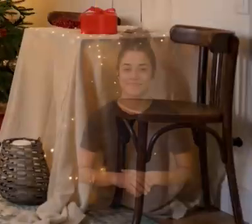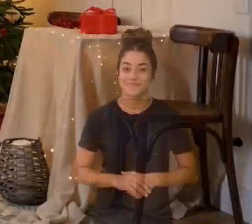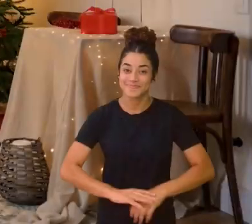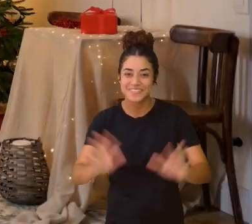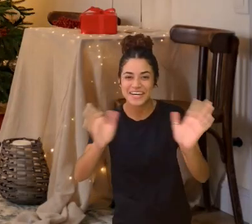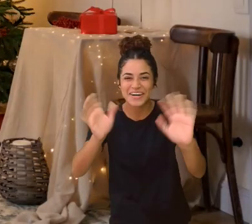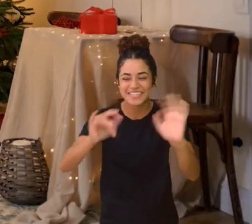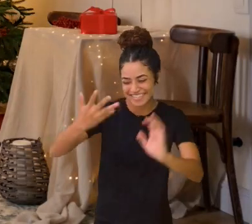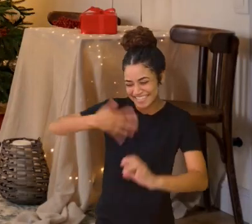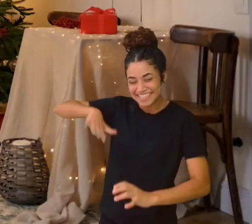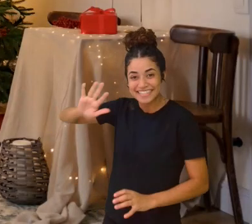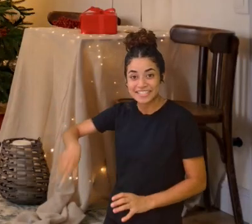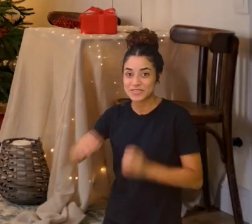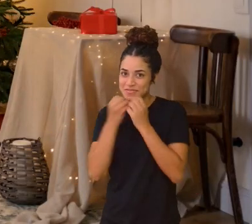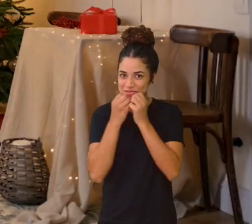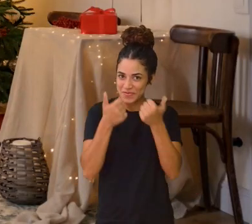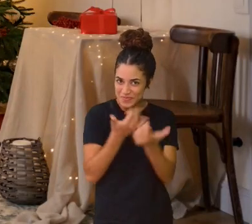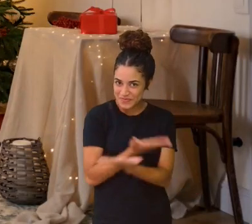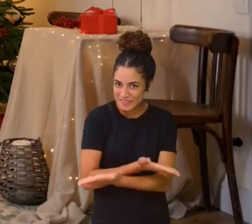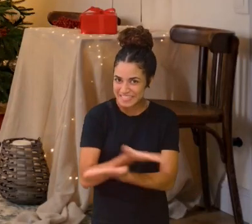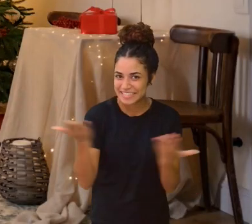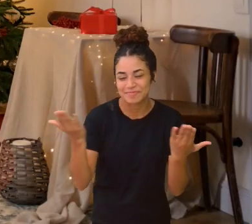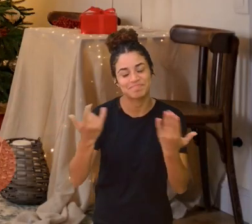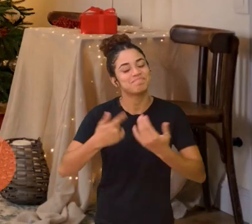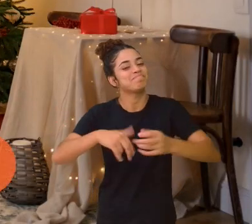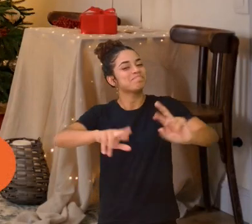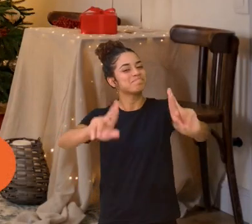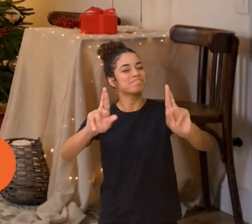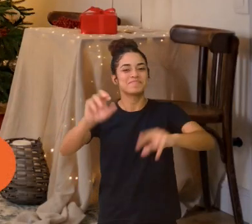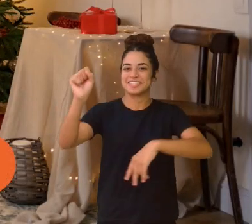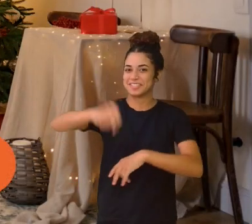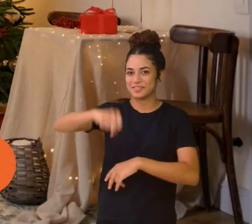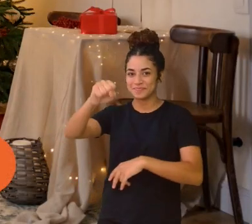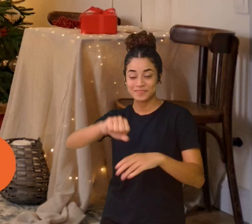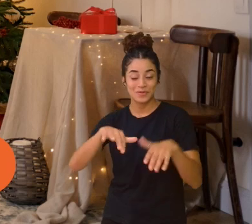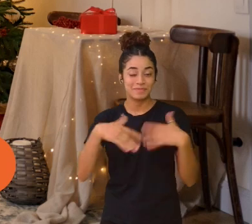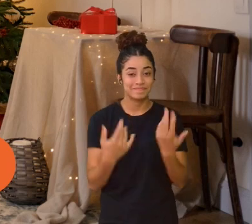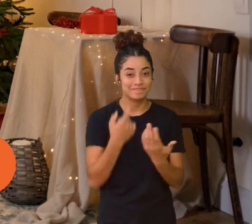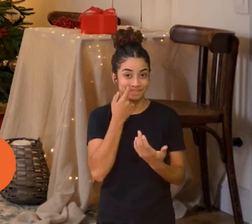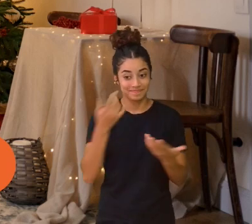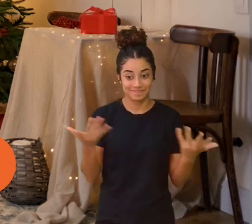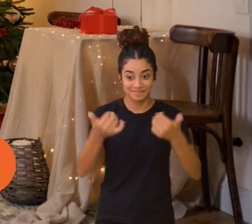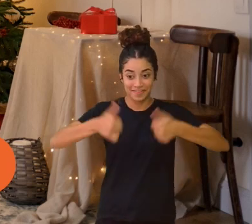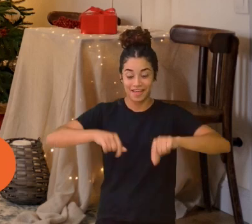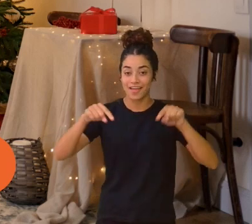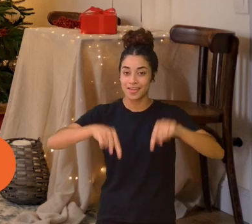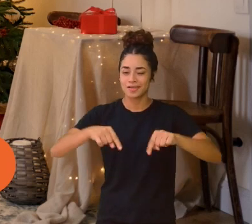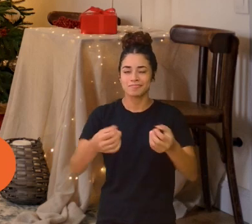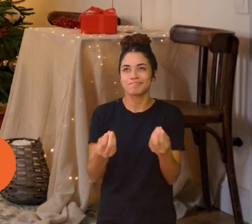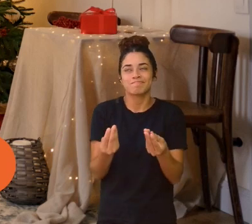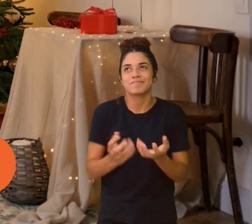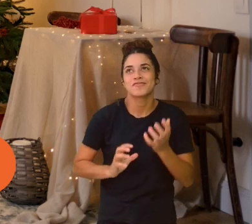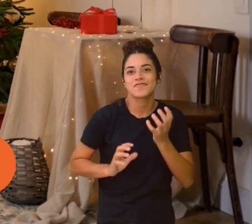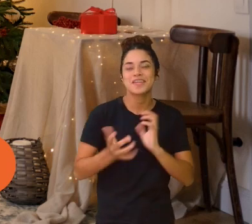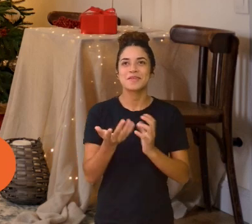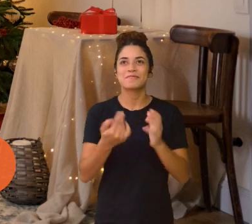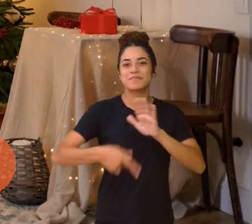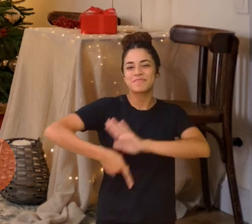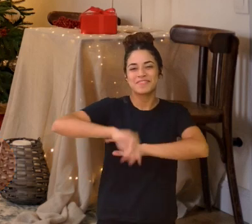Olá crianças, tudo bem com vocês? Espero que sim! Estamos aqui nesse clima